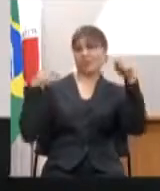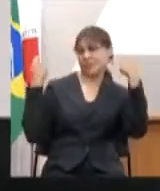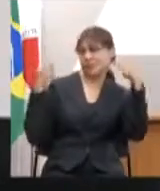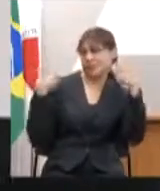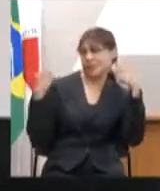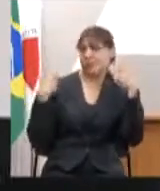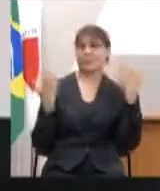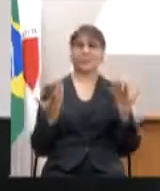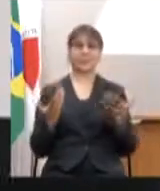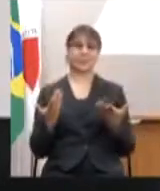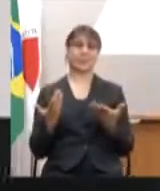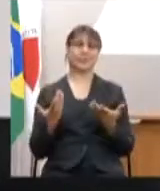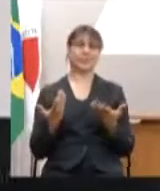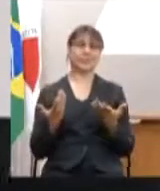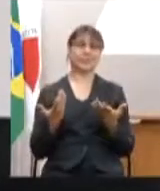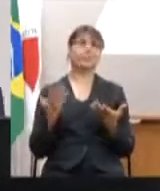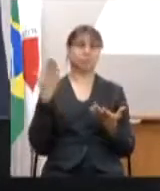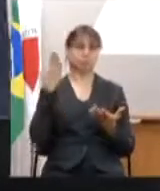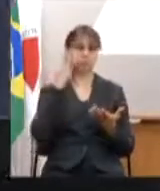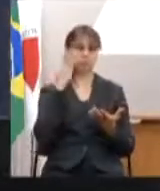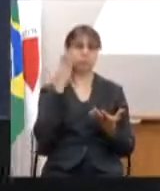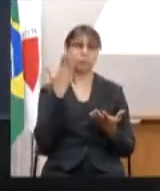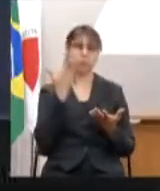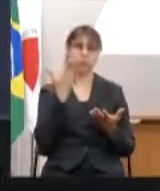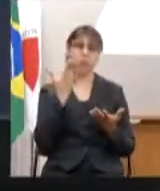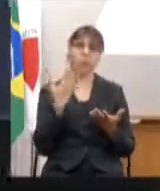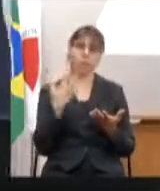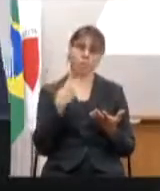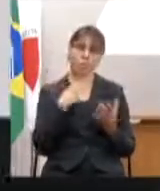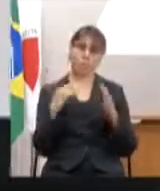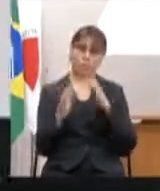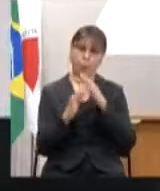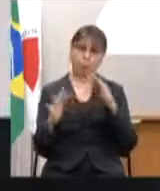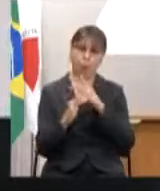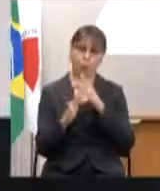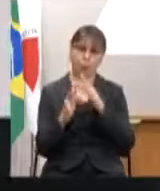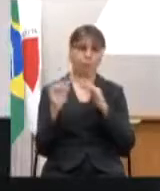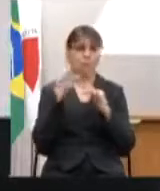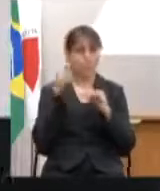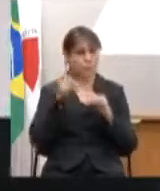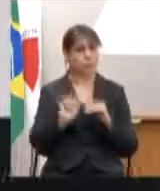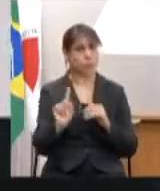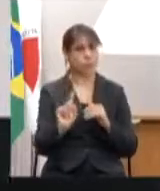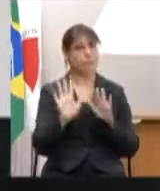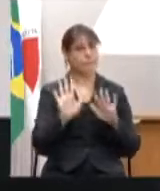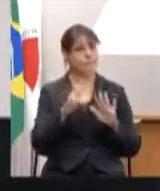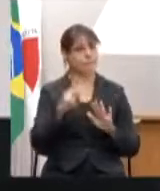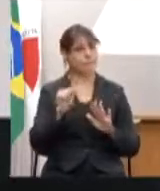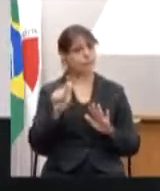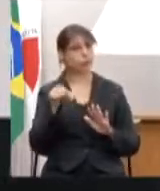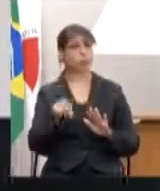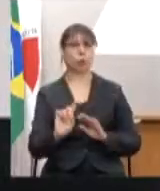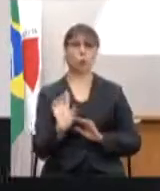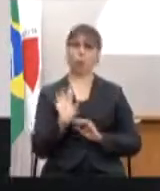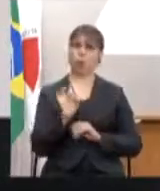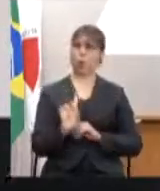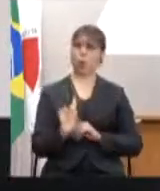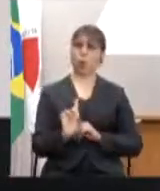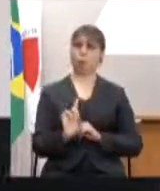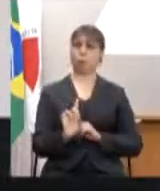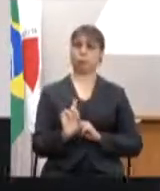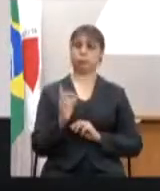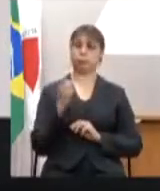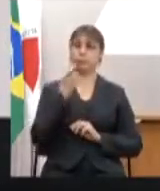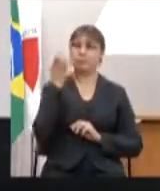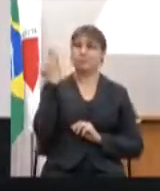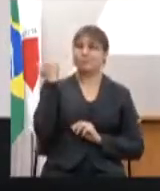festivais, a gente entende que não pode ter aglomeração, e não é isso que nós estamos defendendo aqui. Mas o PPG não é só isso. Há poucos dias atrás,